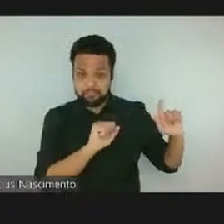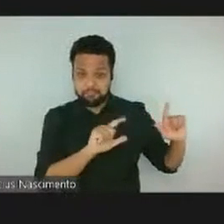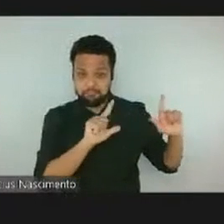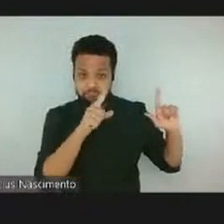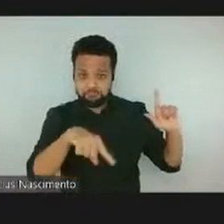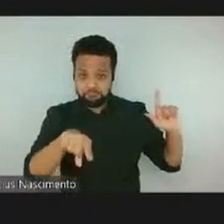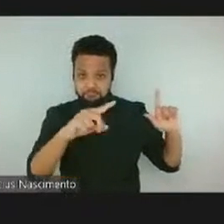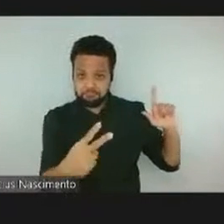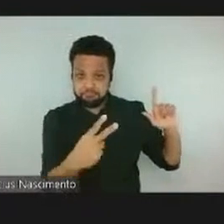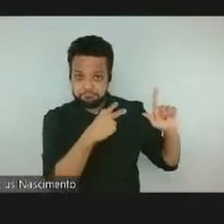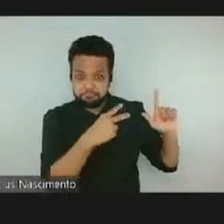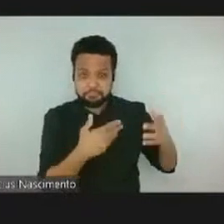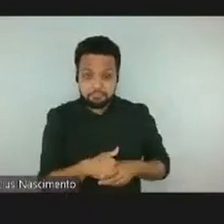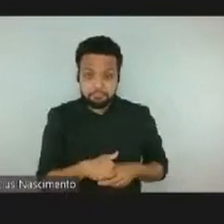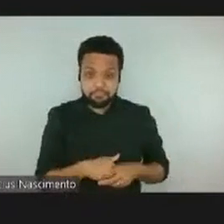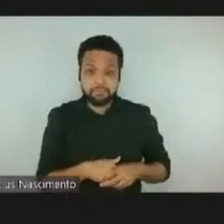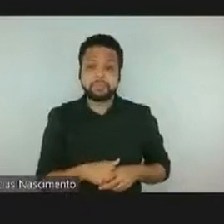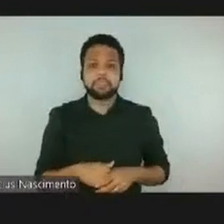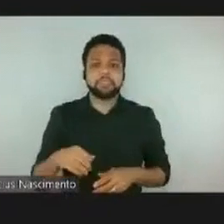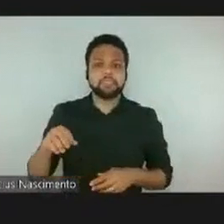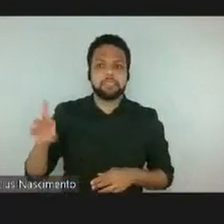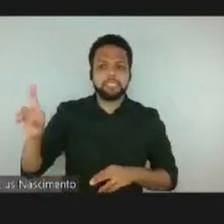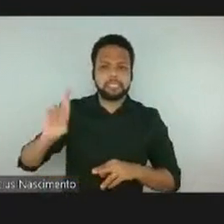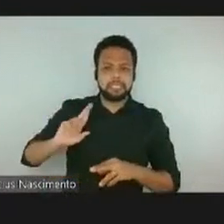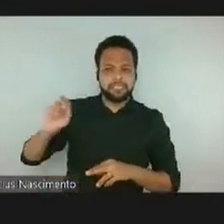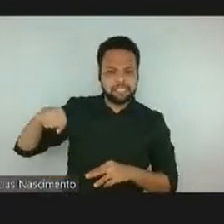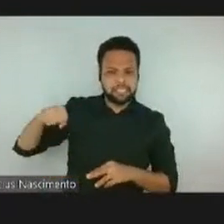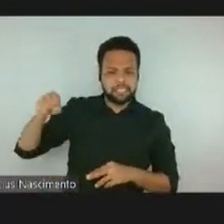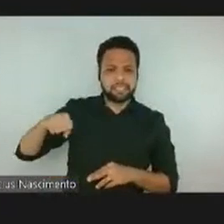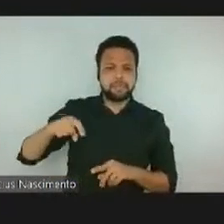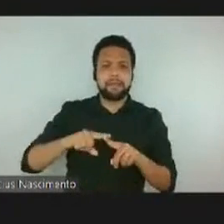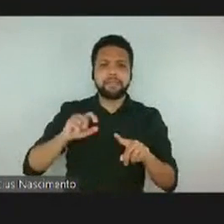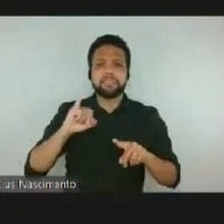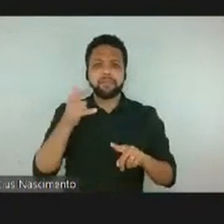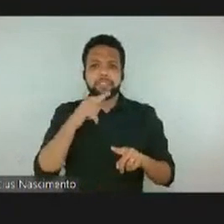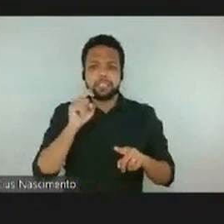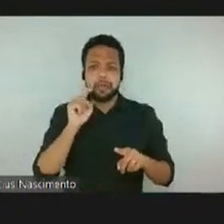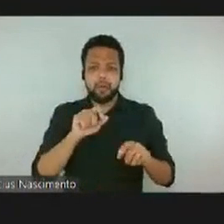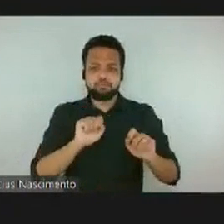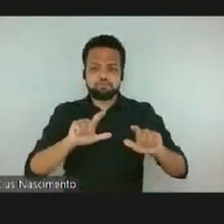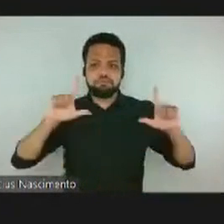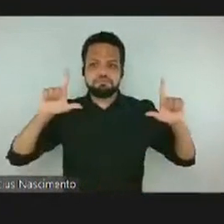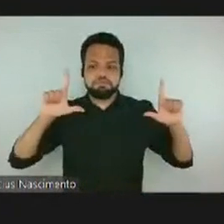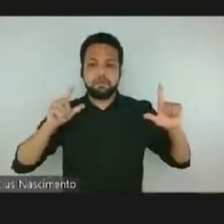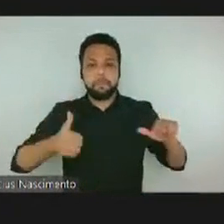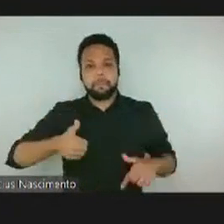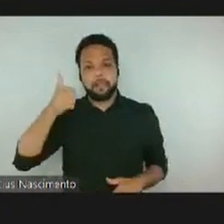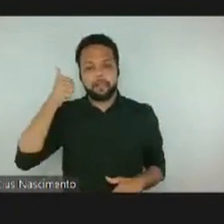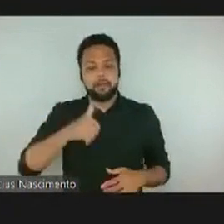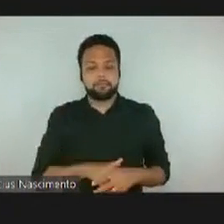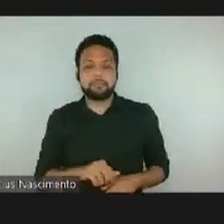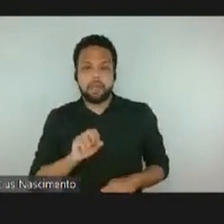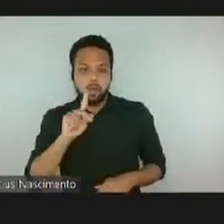Alô? Oi, apareceu sim, mas se você conseguir colocar em tela cheia é melhor. tá, vou pôr, peraí.